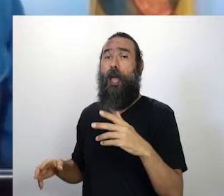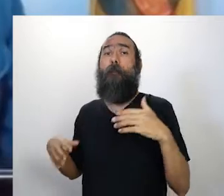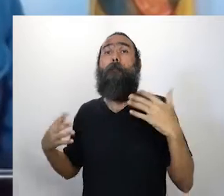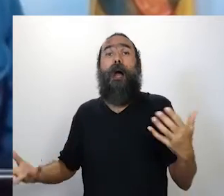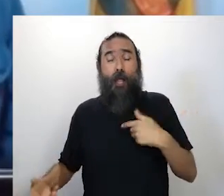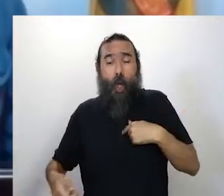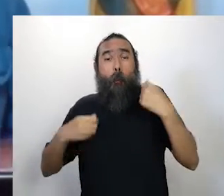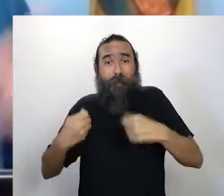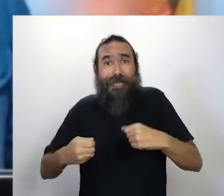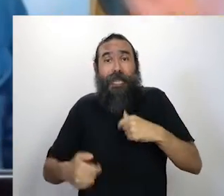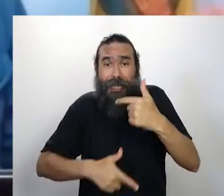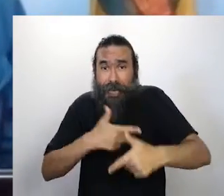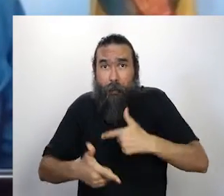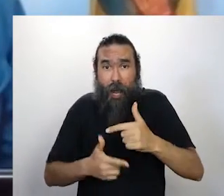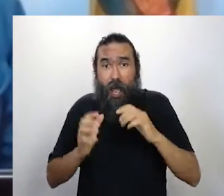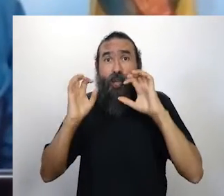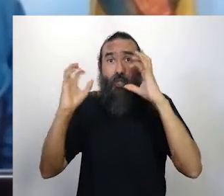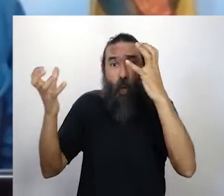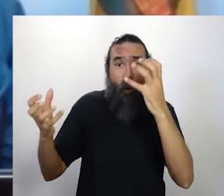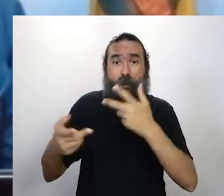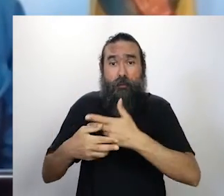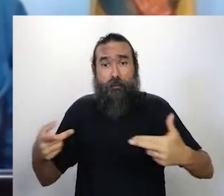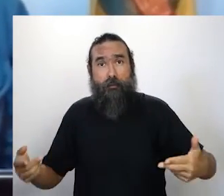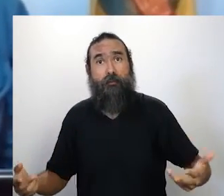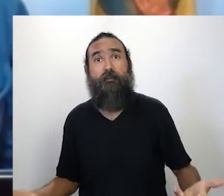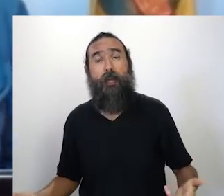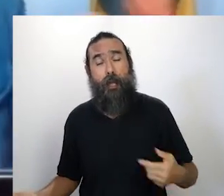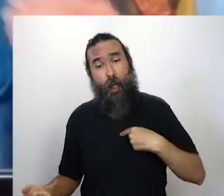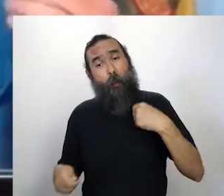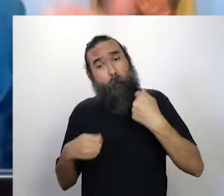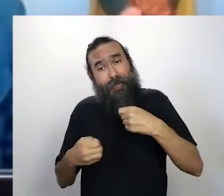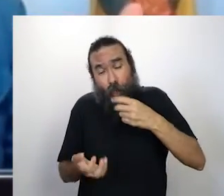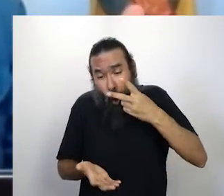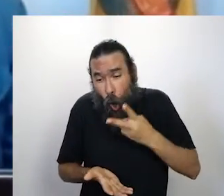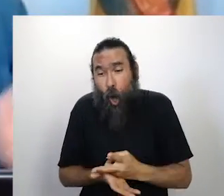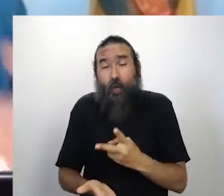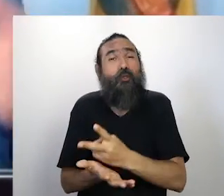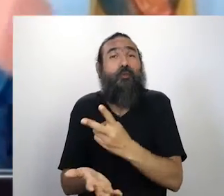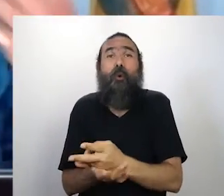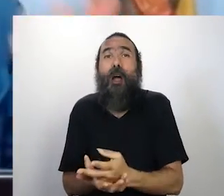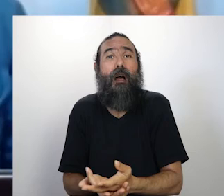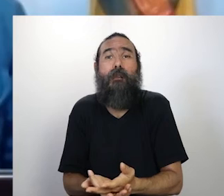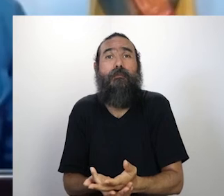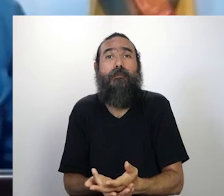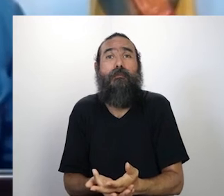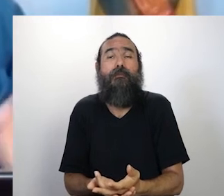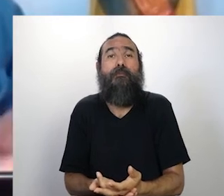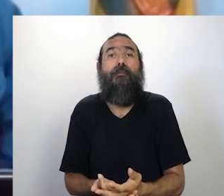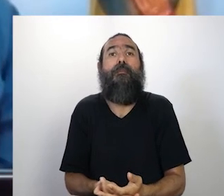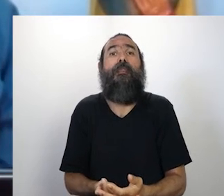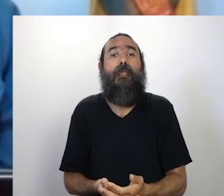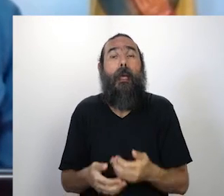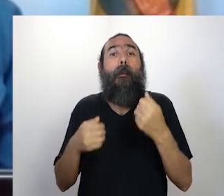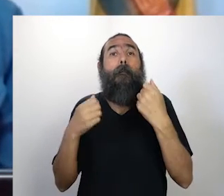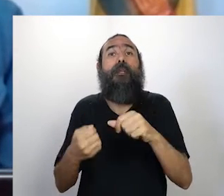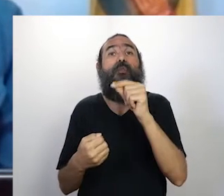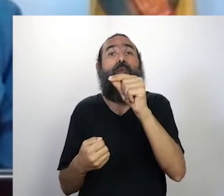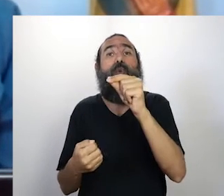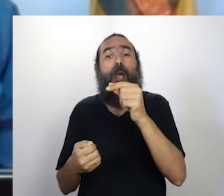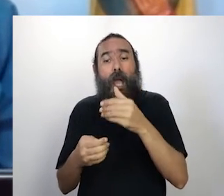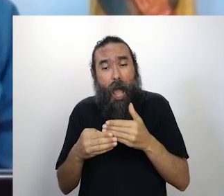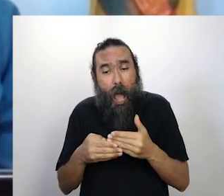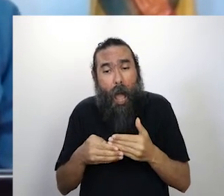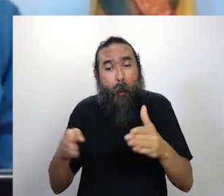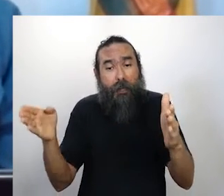gritinho, rai, o pessoal não sabe que Selminha está viva. Então, a gente precisa abrir essas janelas também. Eu acho que o pessoal que trabalha